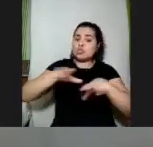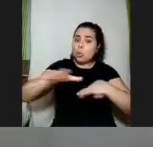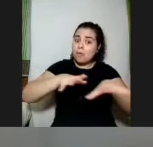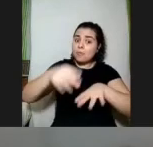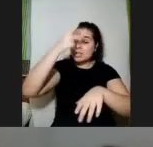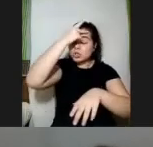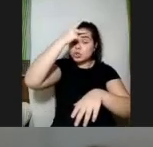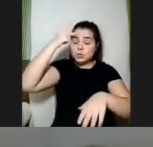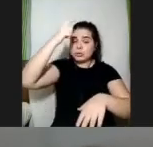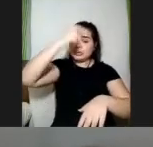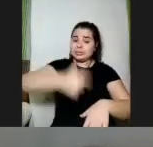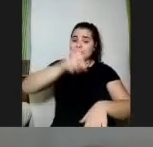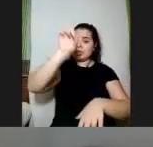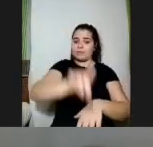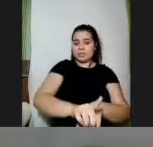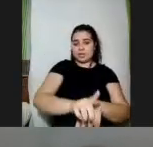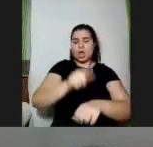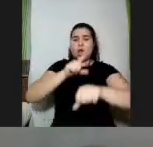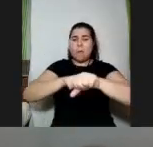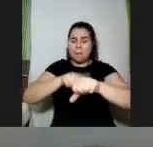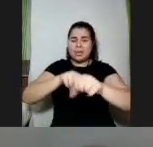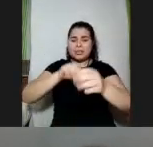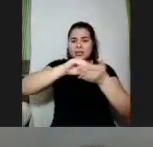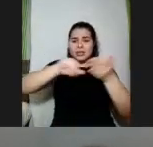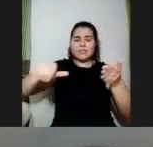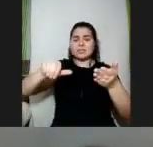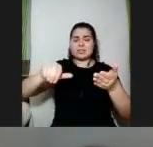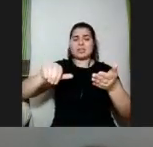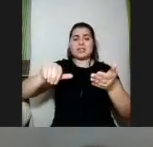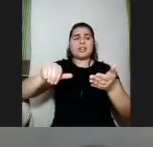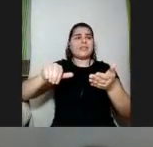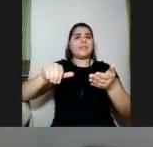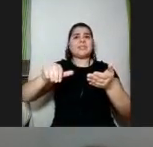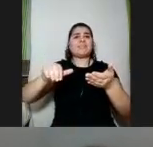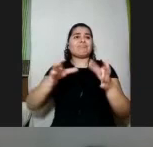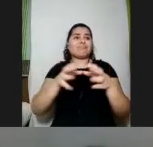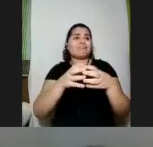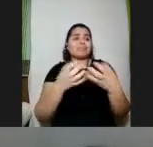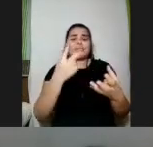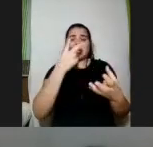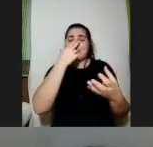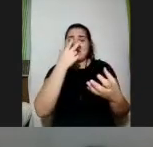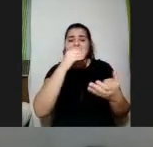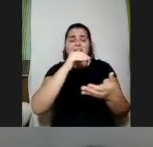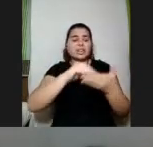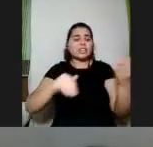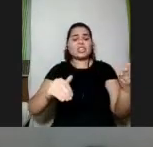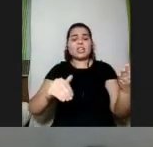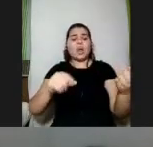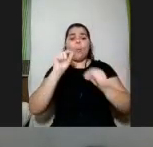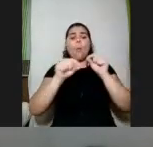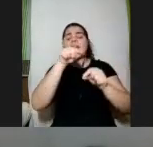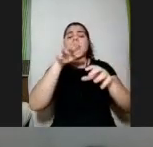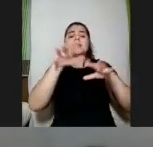com deficiência na hora que você tira a pessoa você esvazia o movimento você também tira força e capacidade de